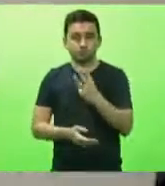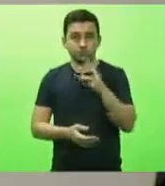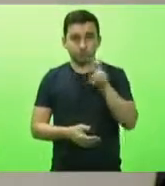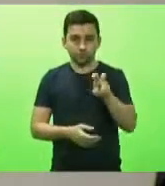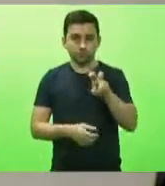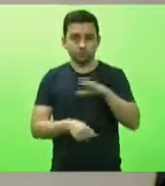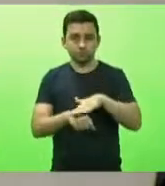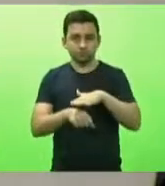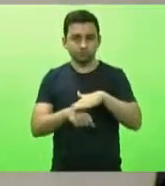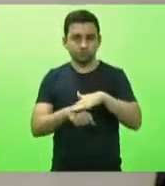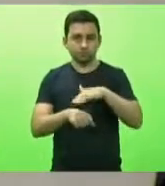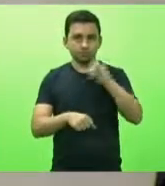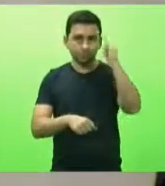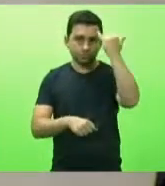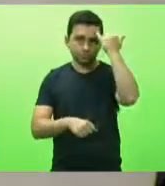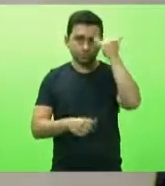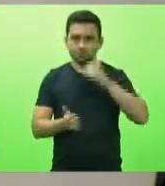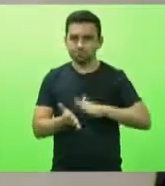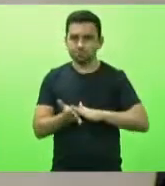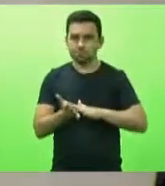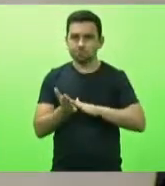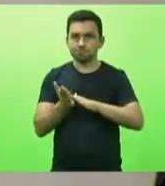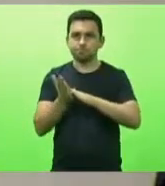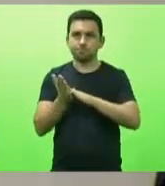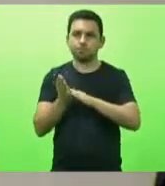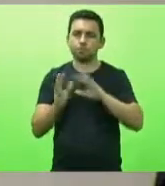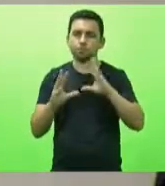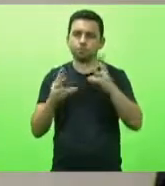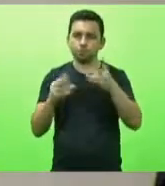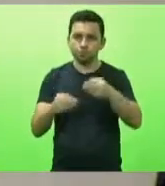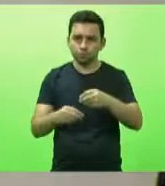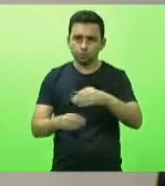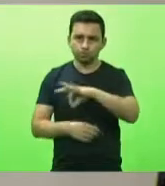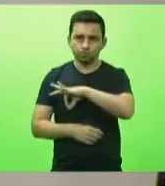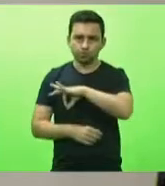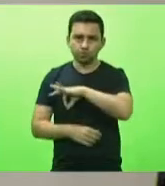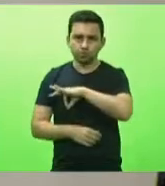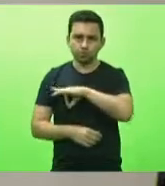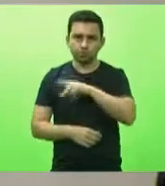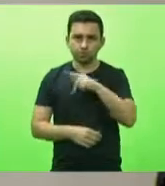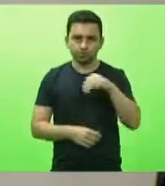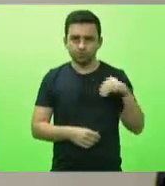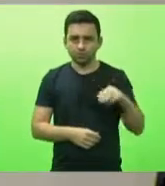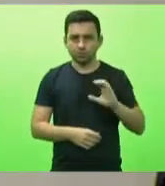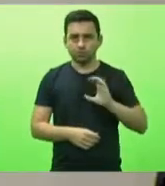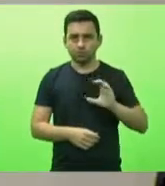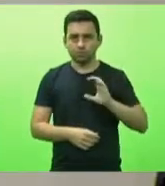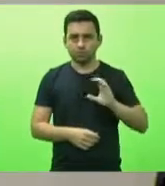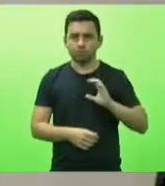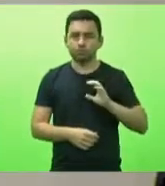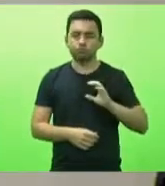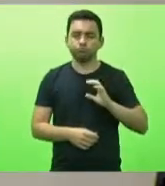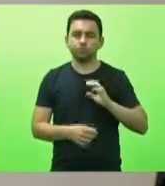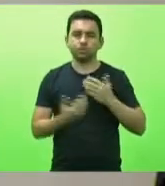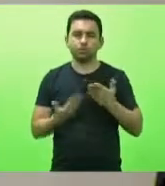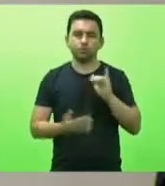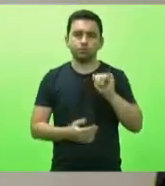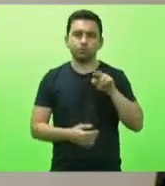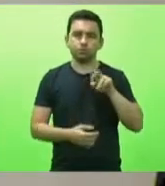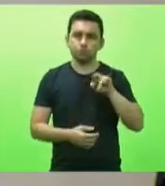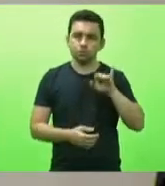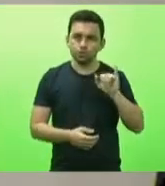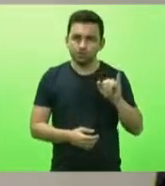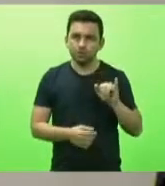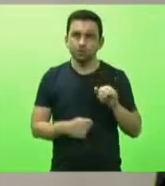autor do deputado Gessé Lopes, manifestando aplausos aos policiais militares de Cocal do Sul, soldados Yuri de Moraes, soldado